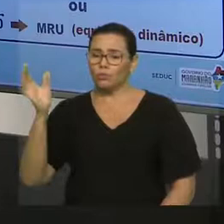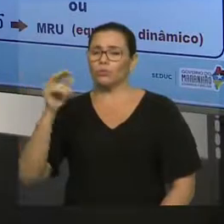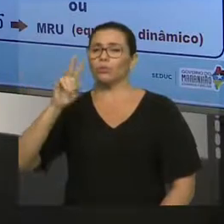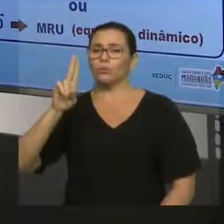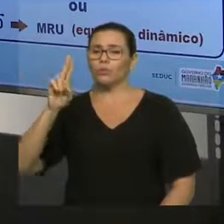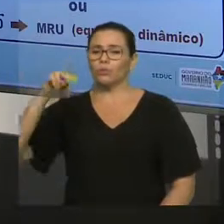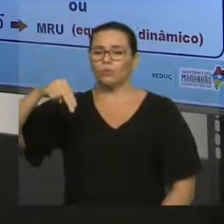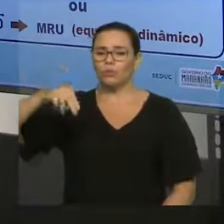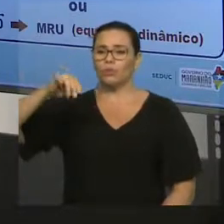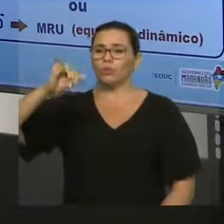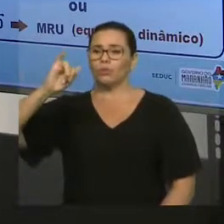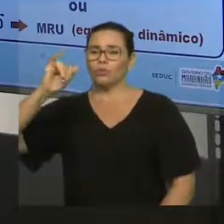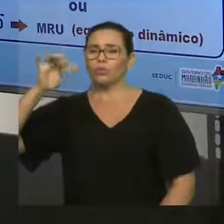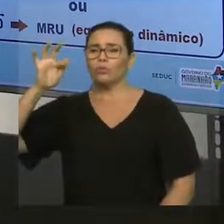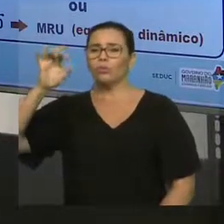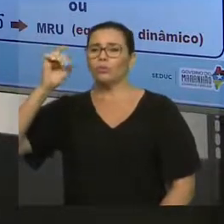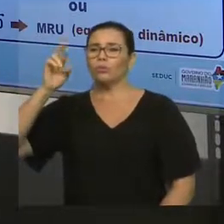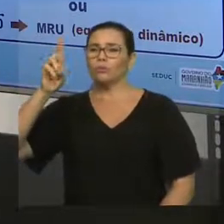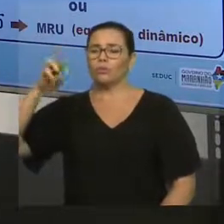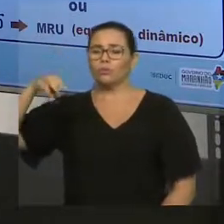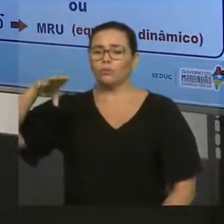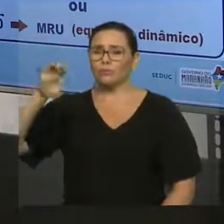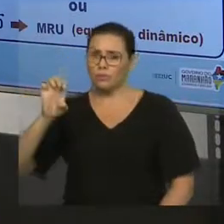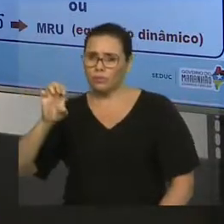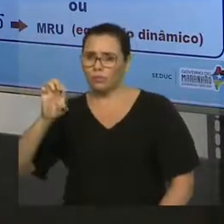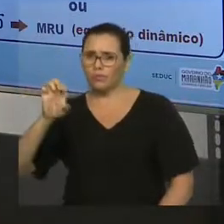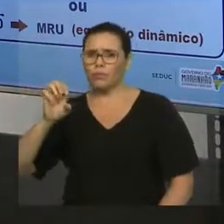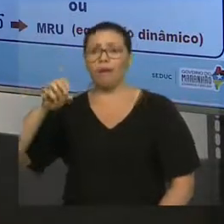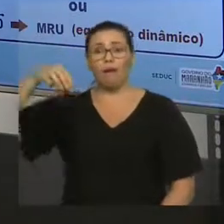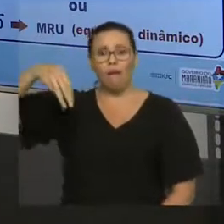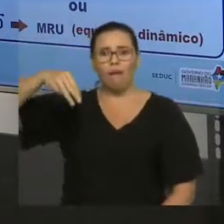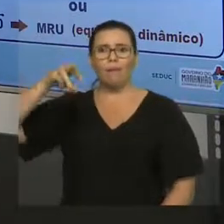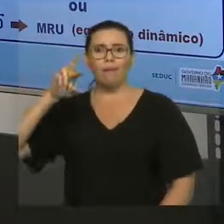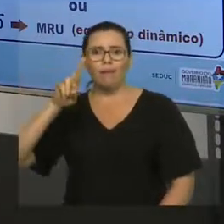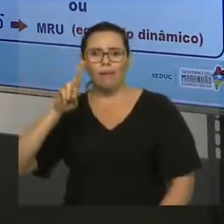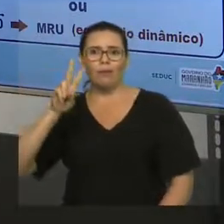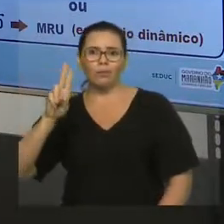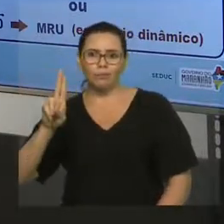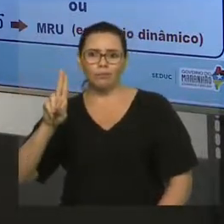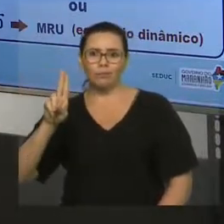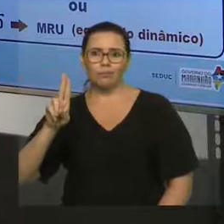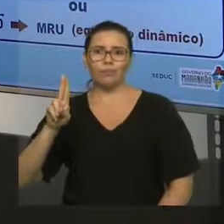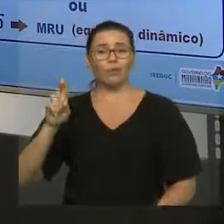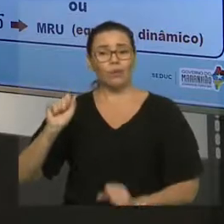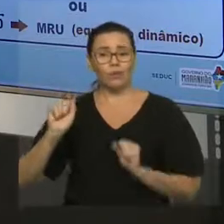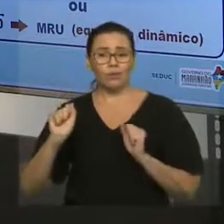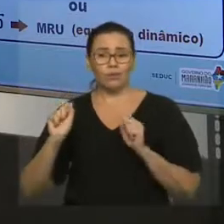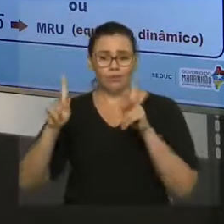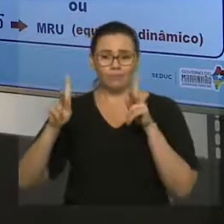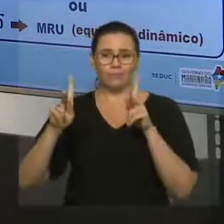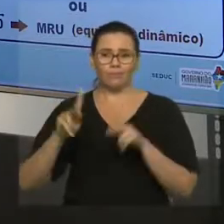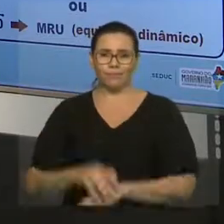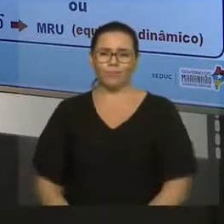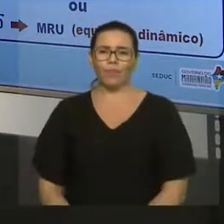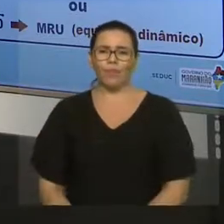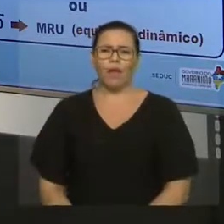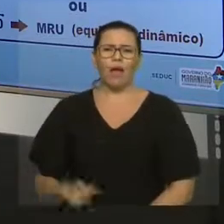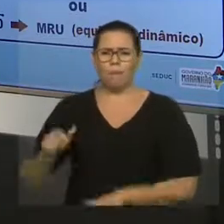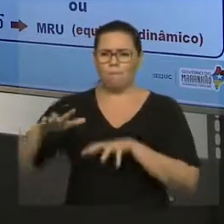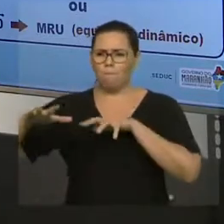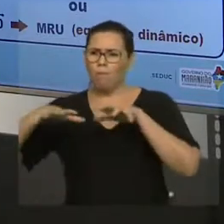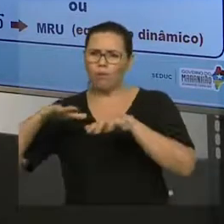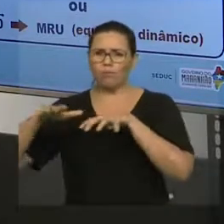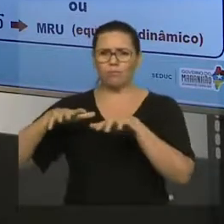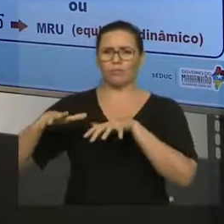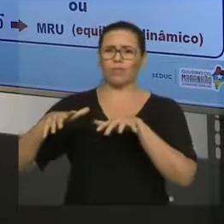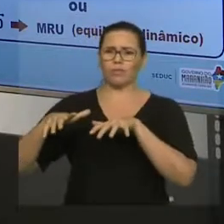aceleração, ok? Esses dois estados classificam como estado de inércia, ok? Então, o corpo que está parado, ele está na inércia